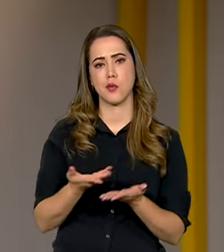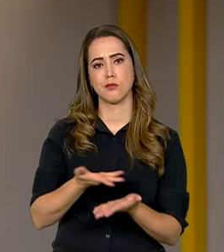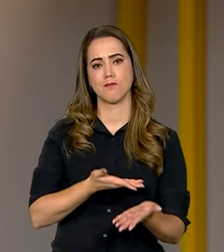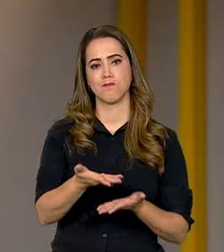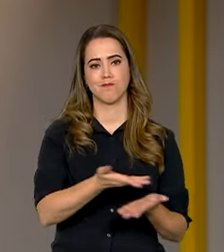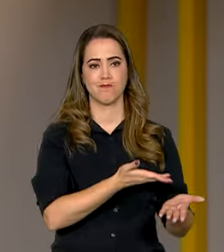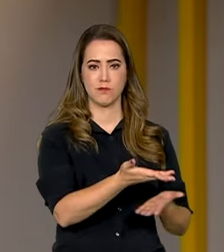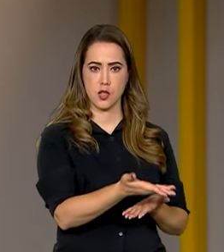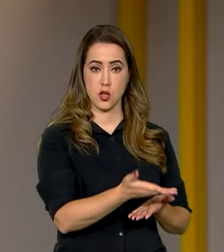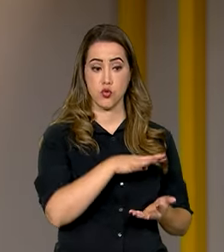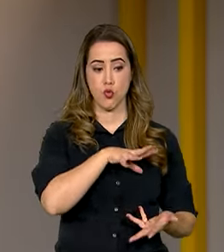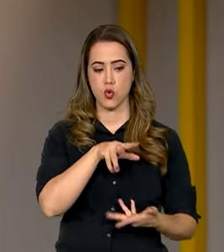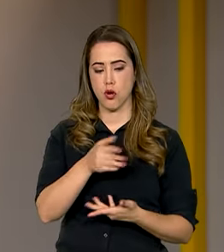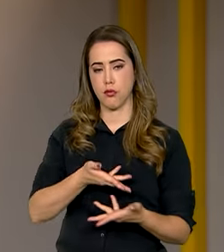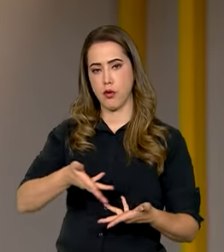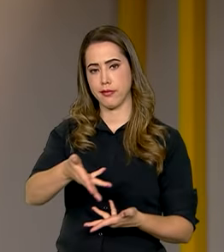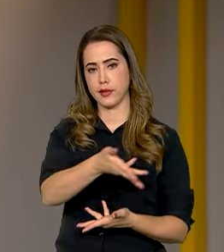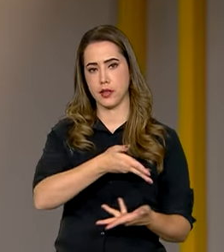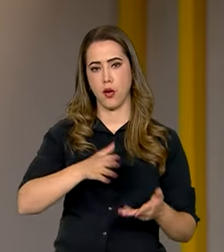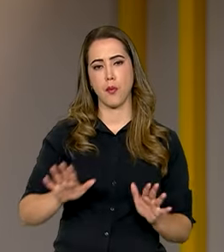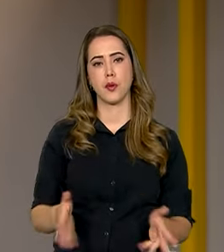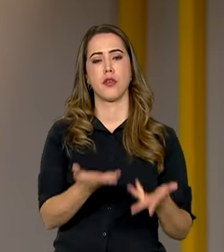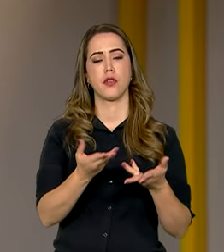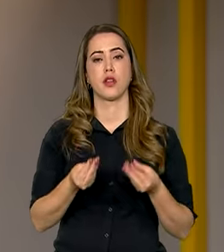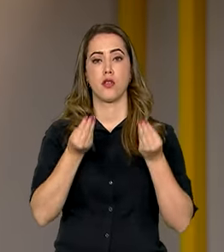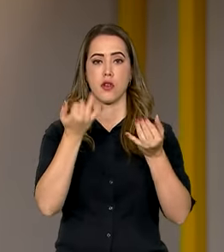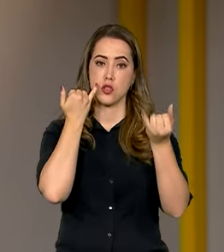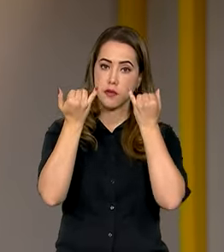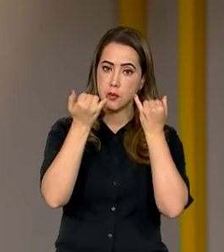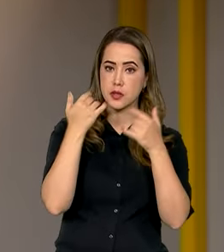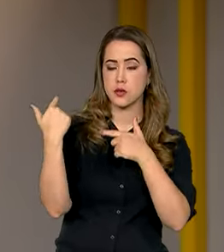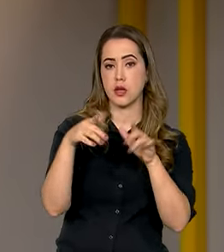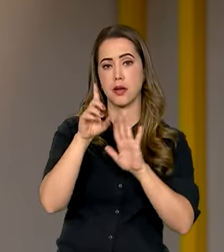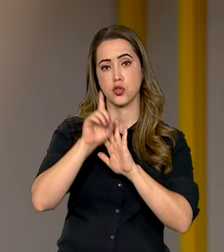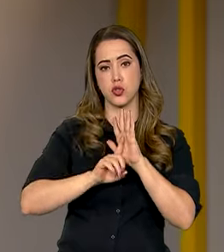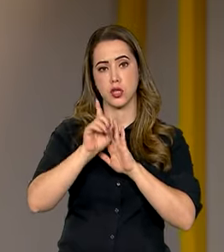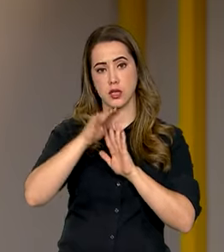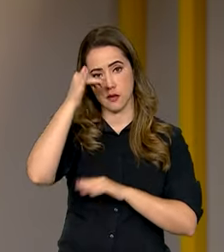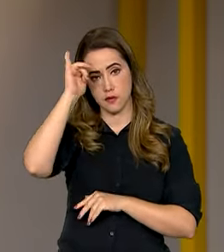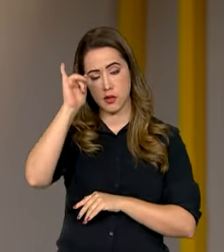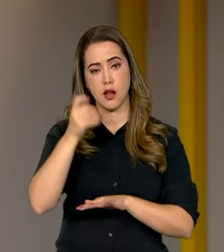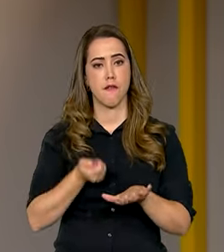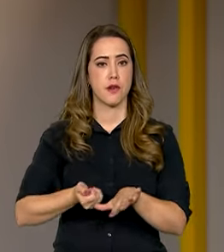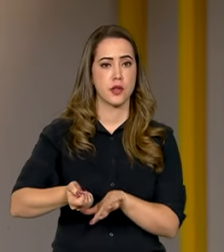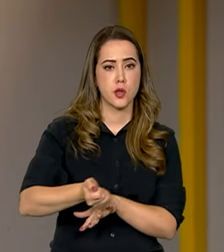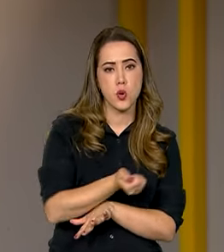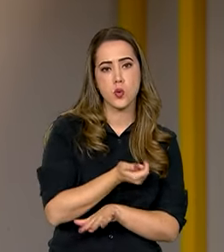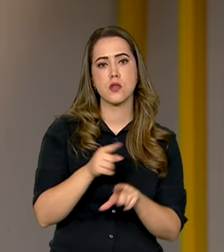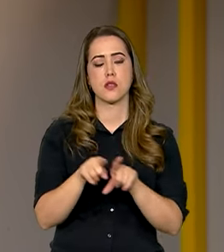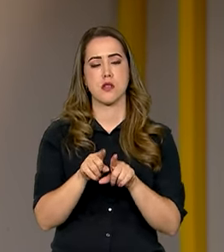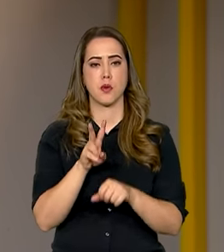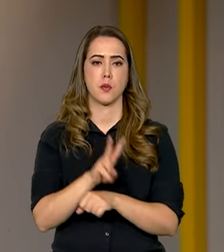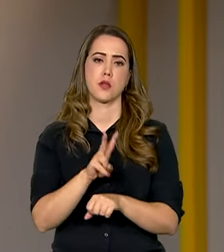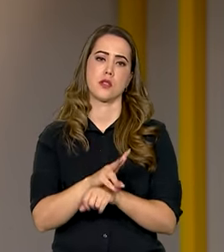cooperação internacional promovendo o acesso à informação, o exercício de direitos, o combate à desinformação e a